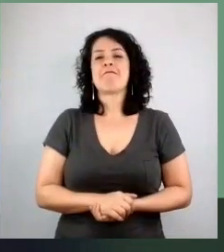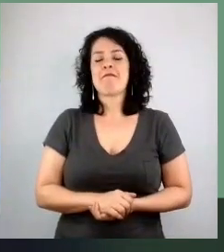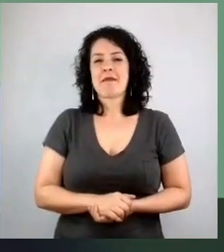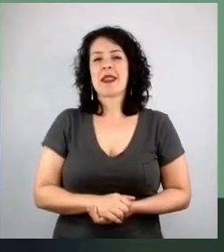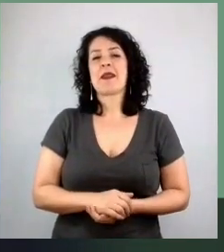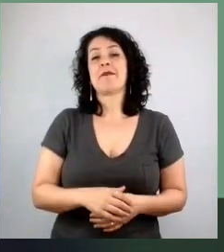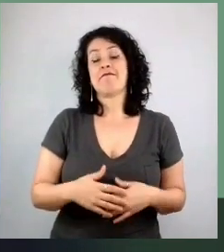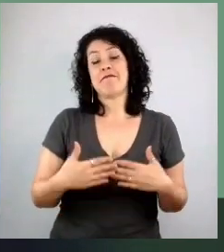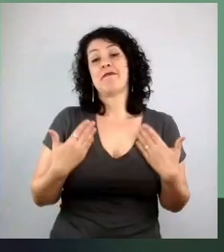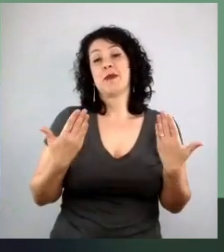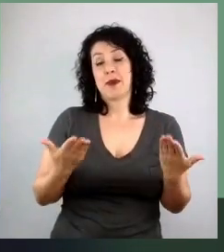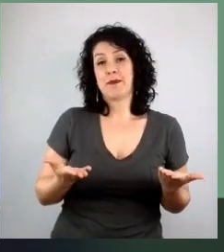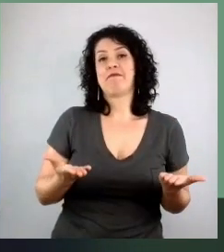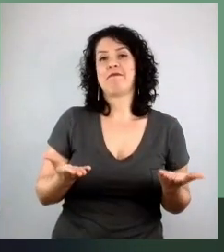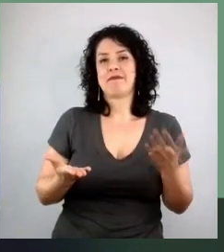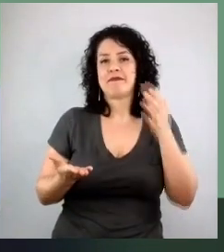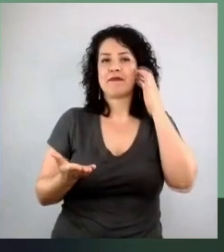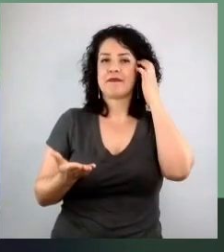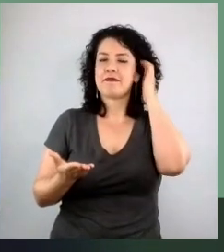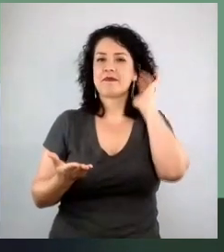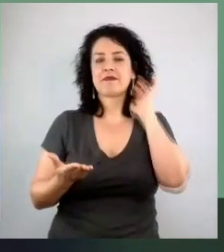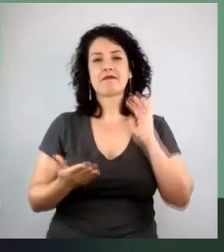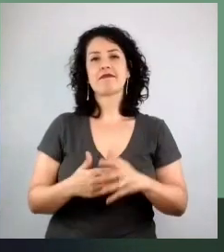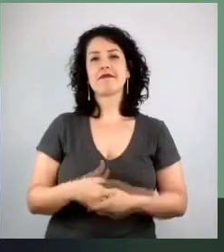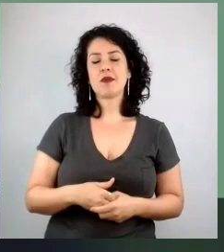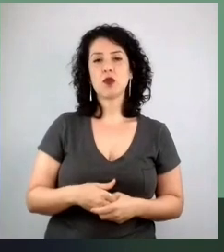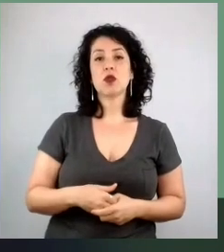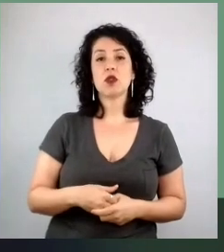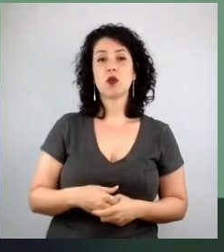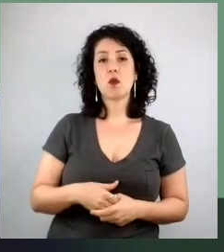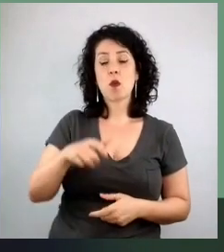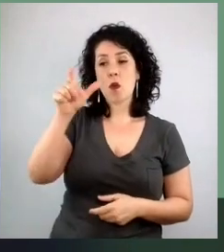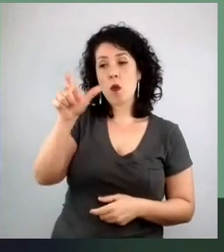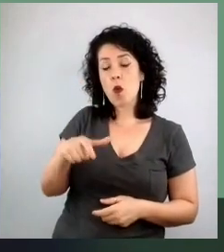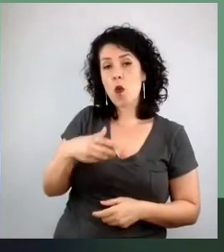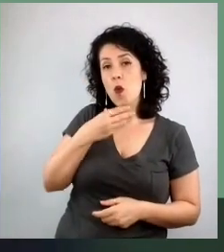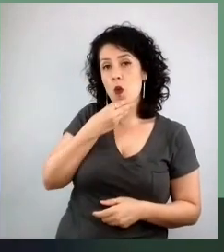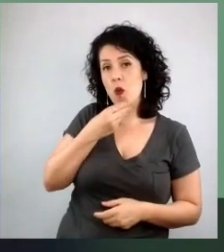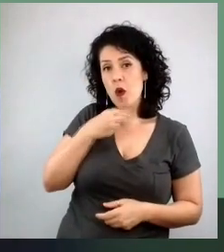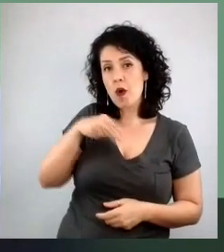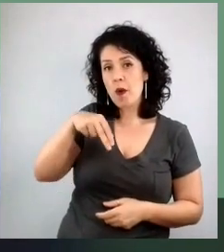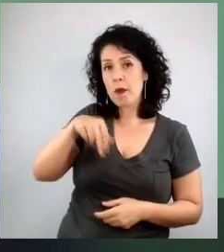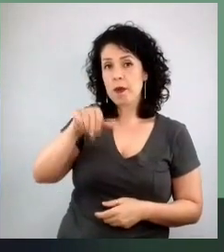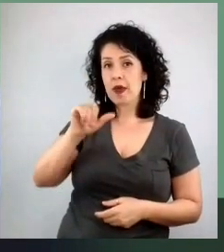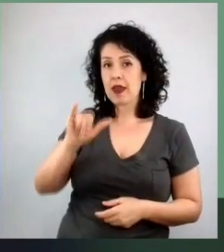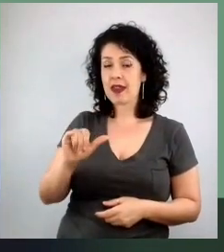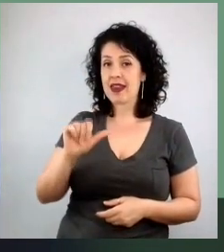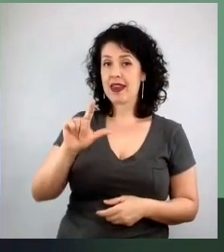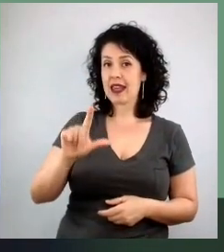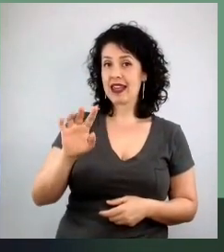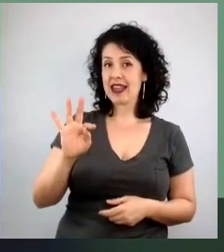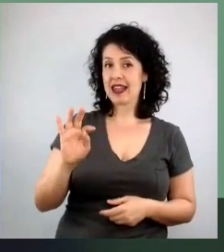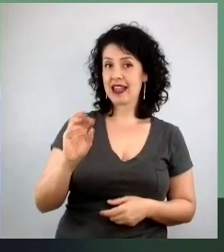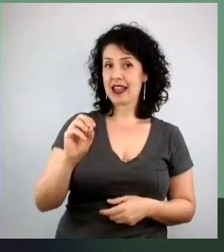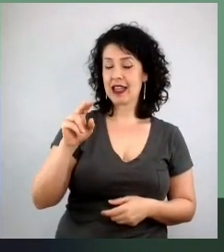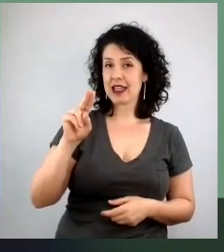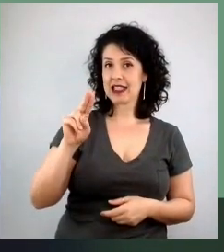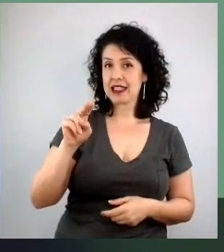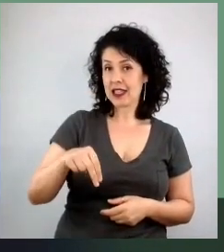quando o Newton me ligou e depois o Maroni me ligou para dizer que eu ia receber esse prêmio,